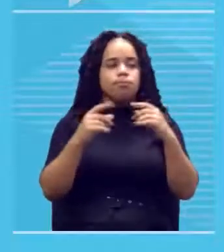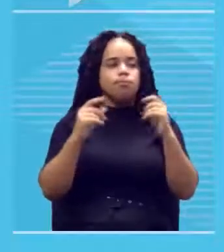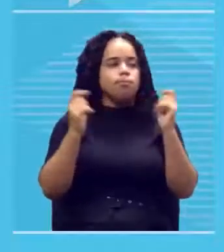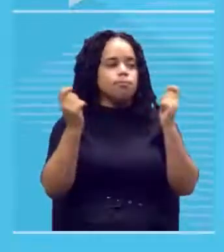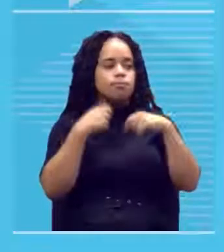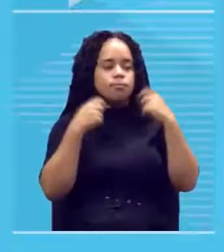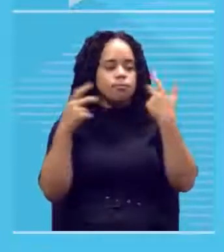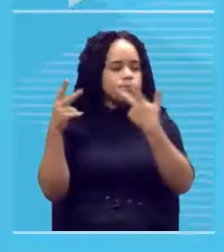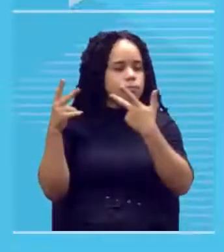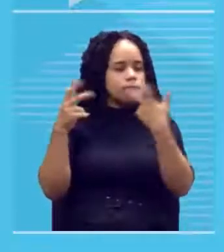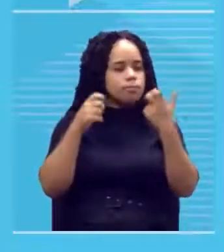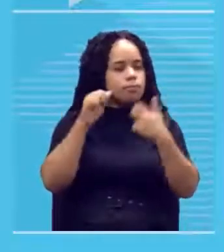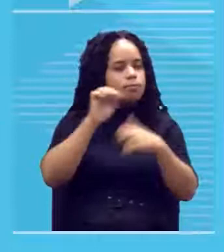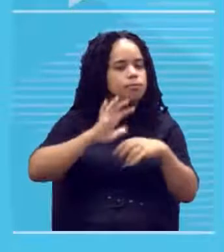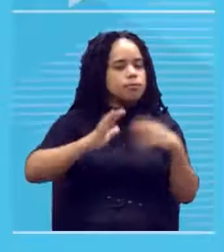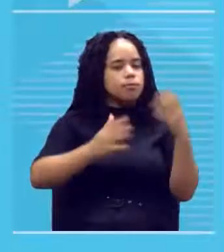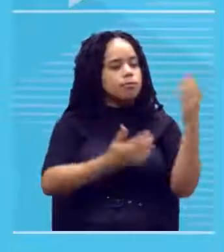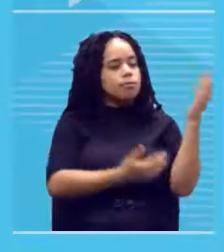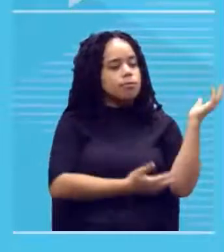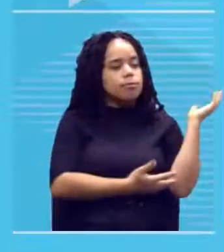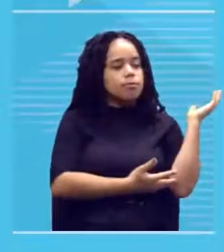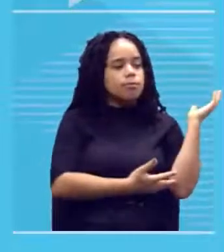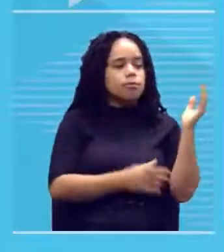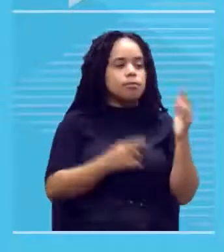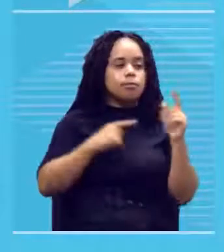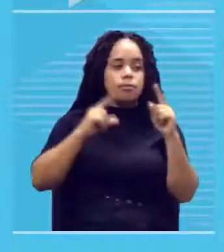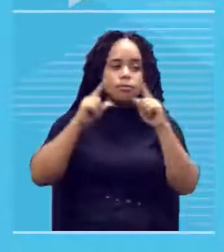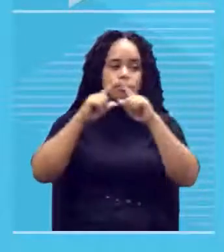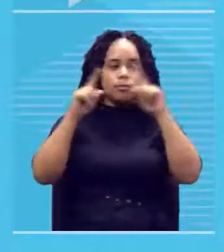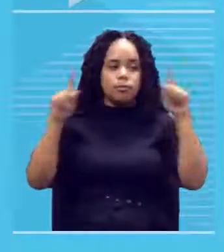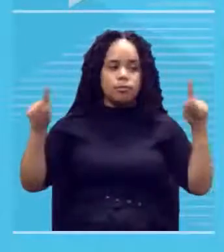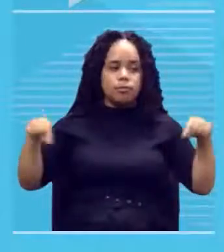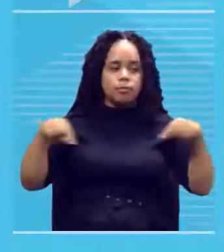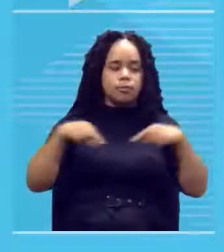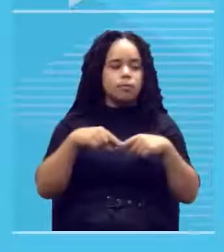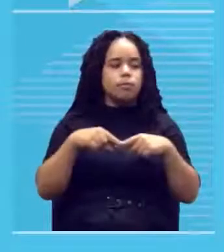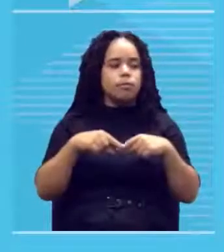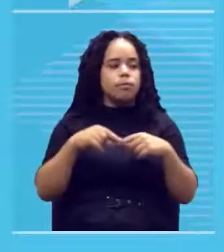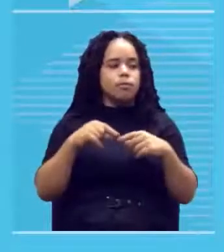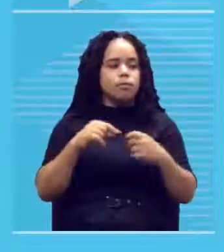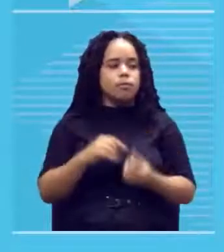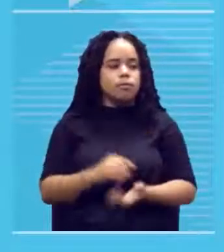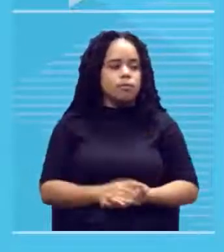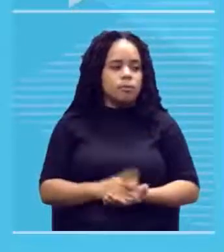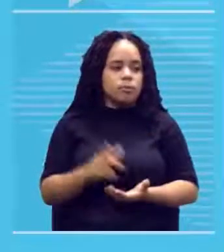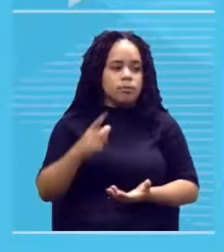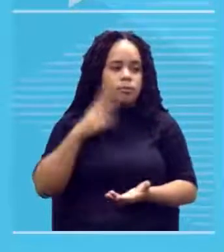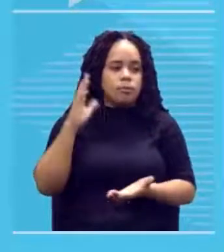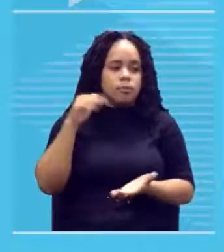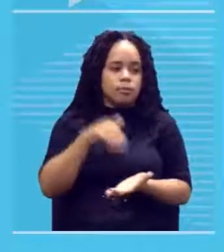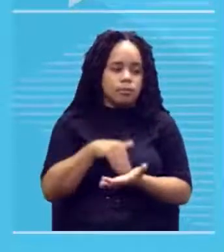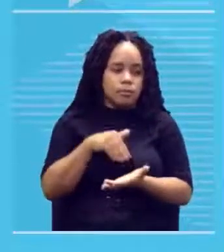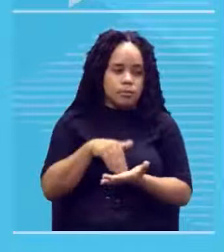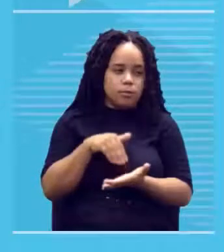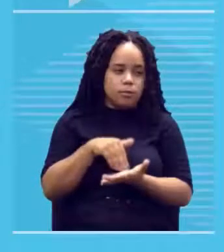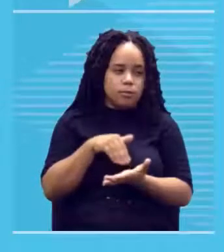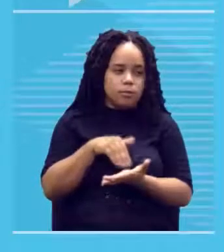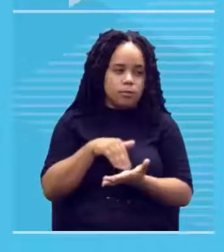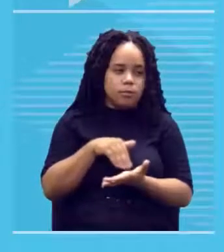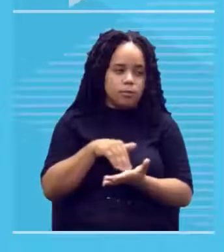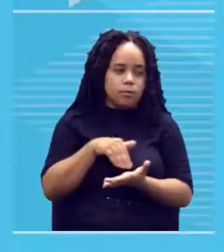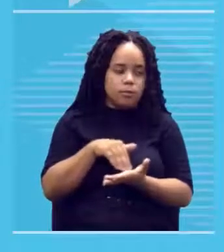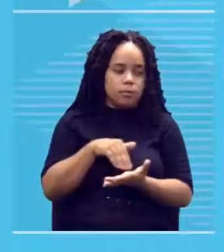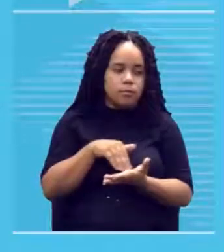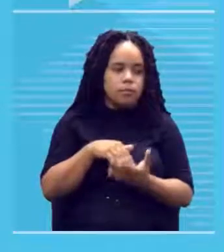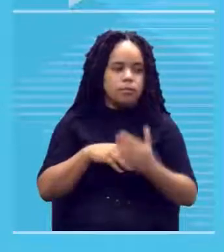como resultado ok aqui é um quadro que foi pintado na parte de baixo aqui no chão